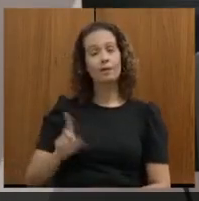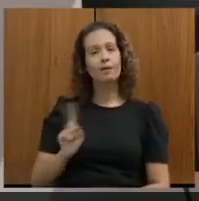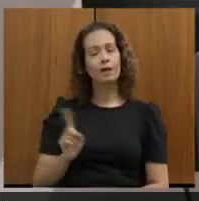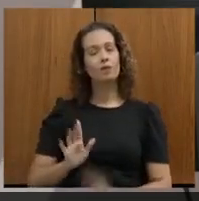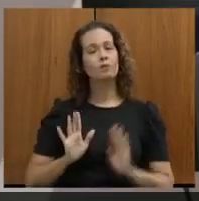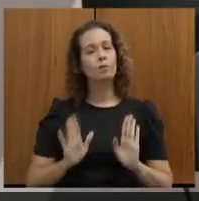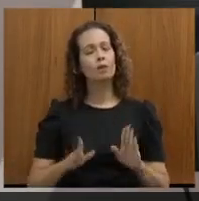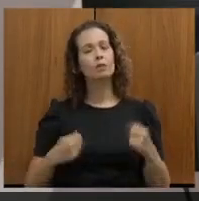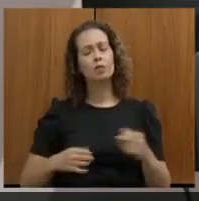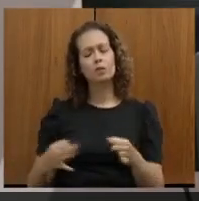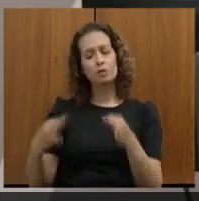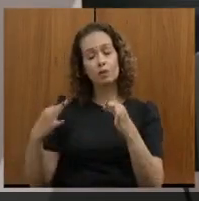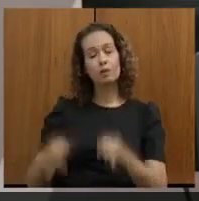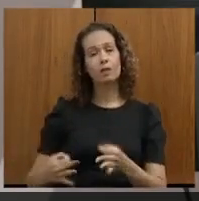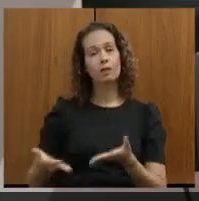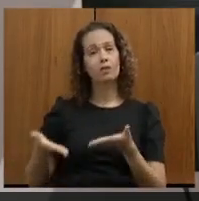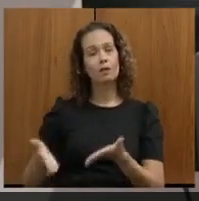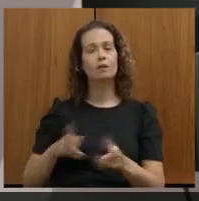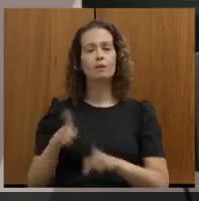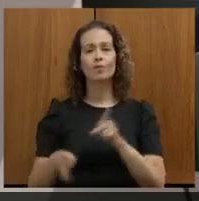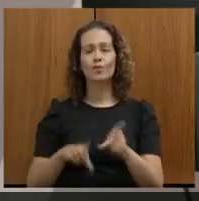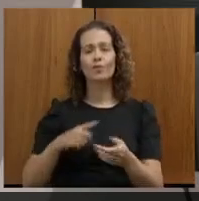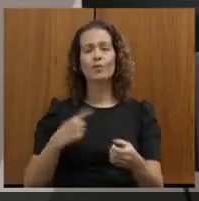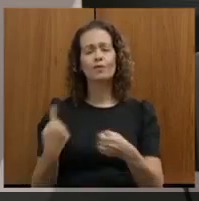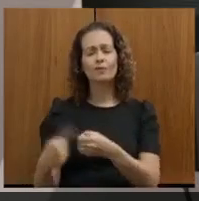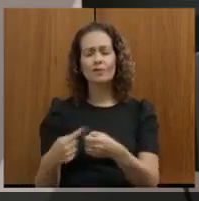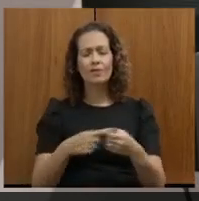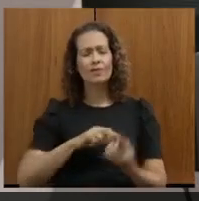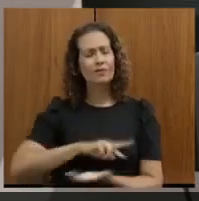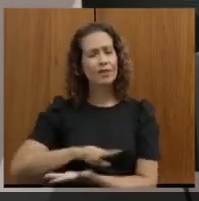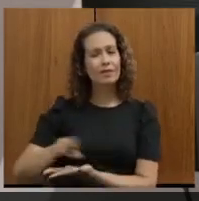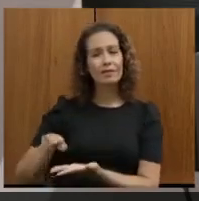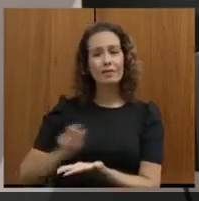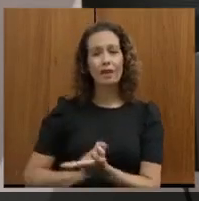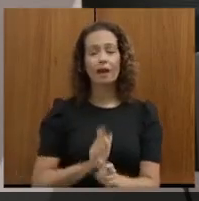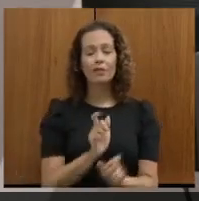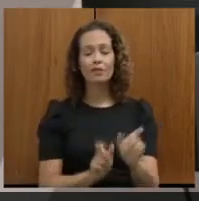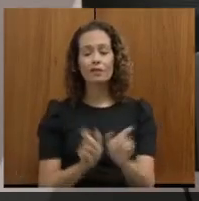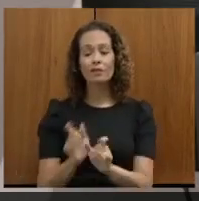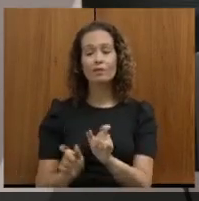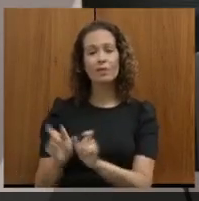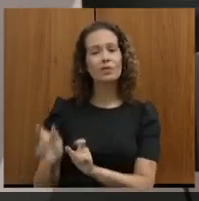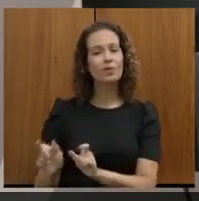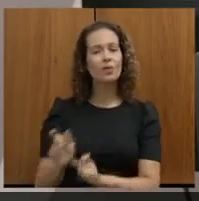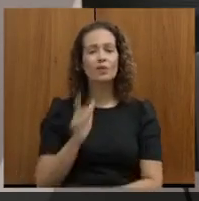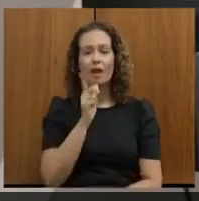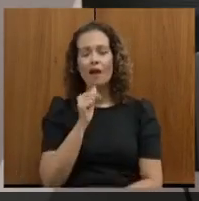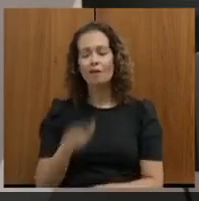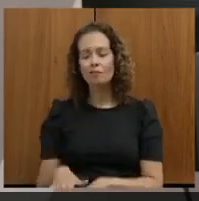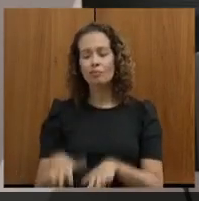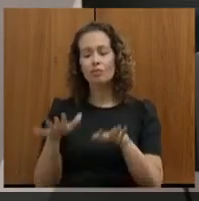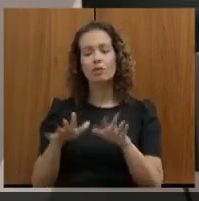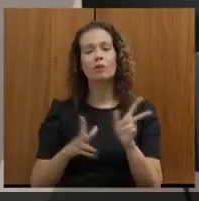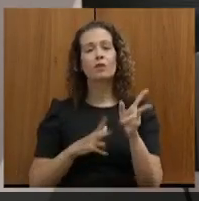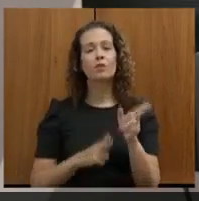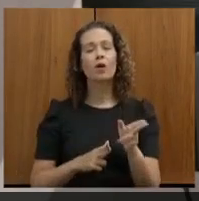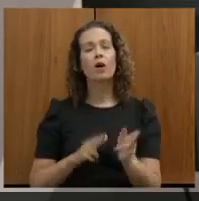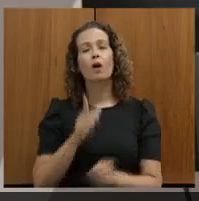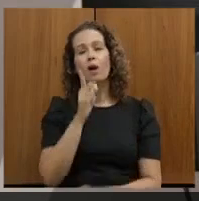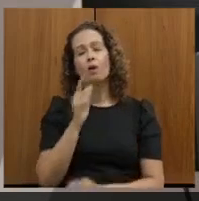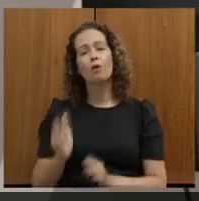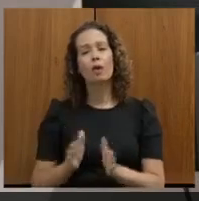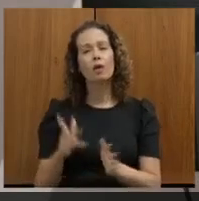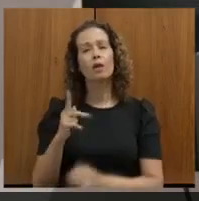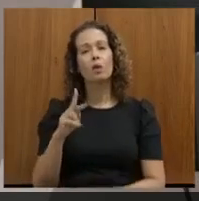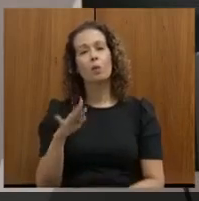dar dignidade a esse povo, que tem várias cidades ali que o pessoal estão ilhados, como o Rio do Prado está ilhado,